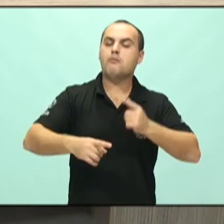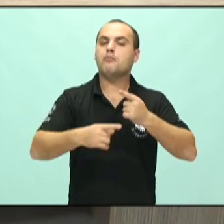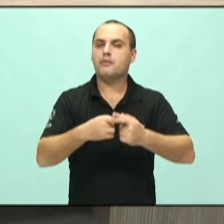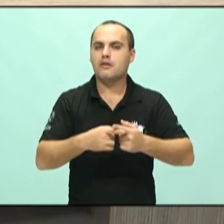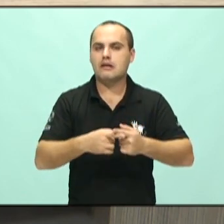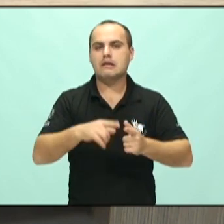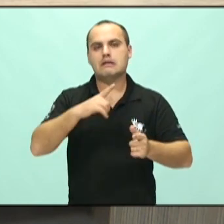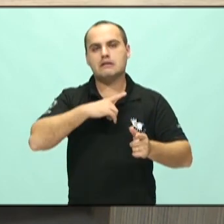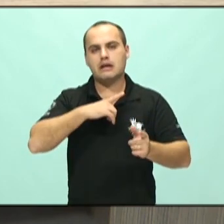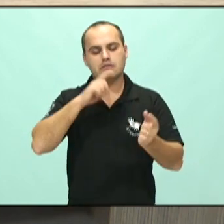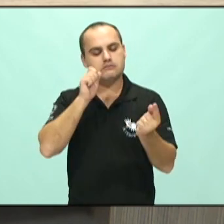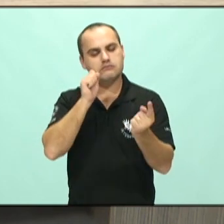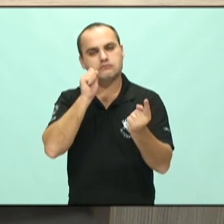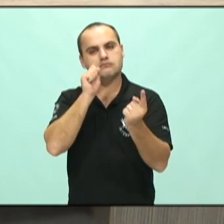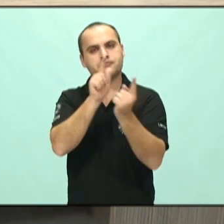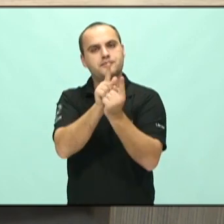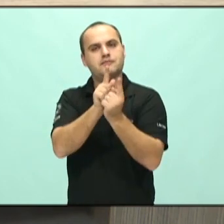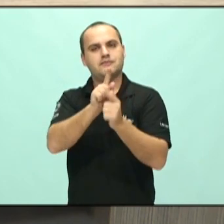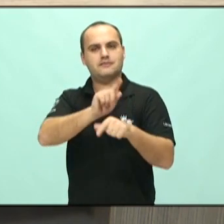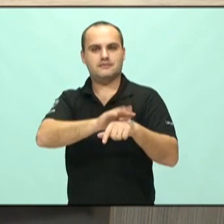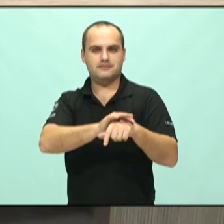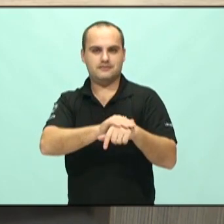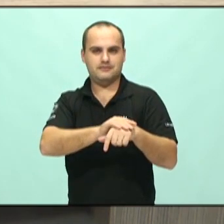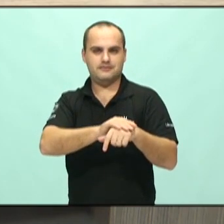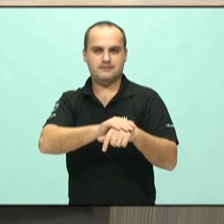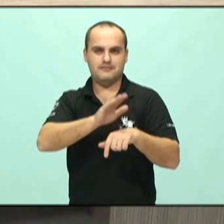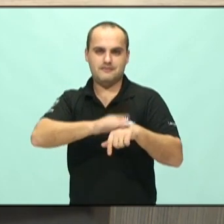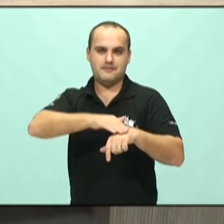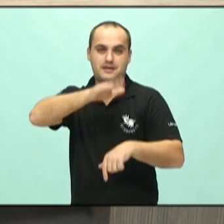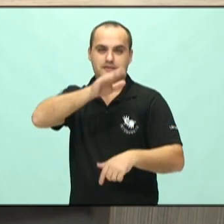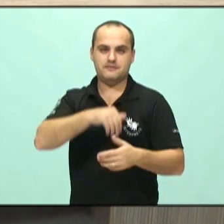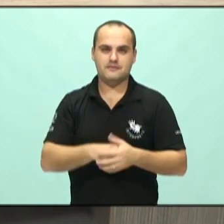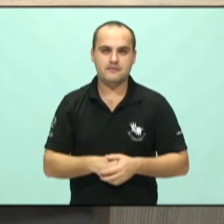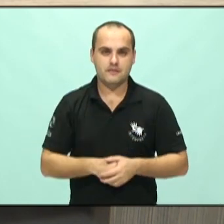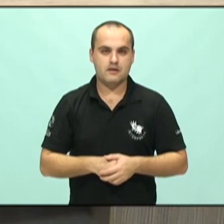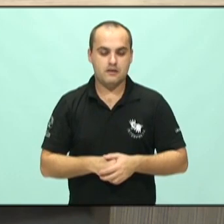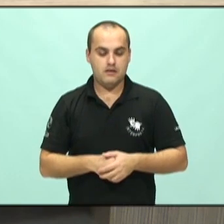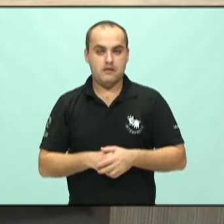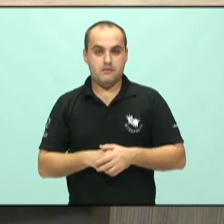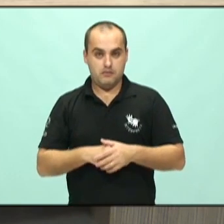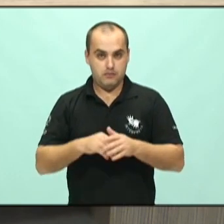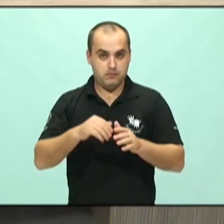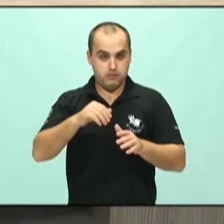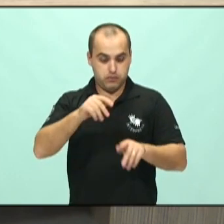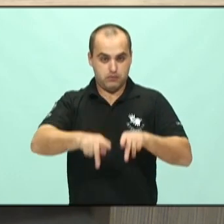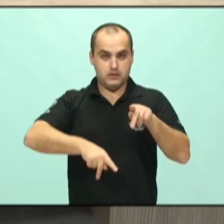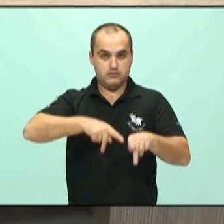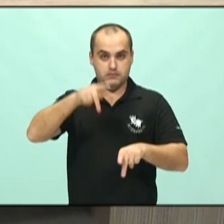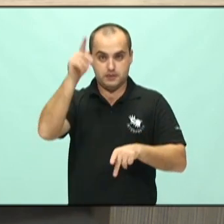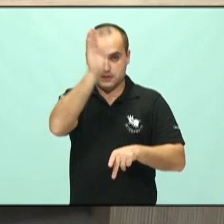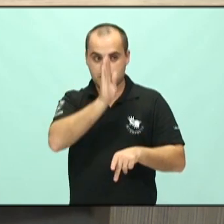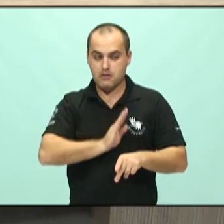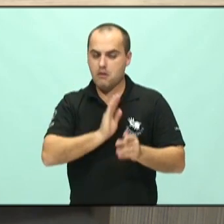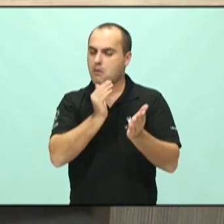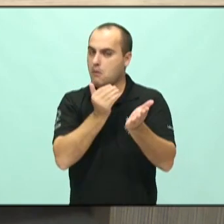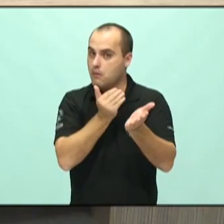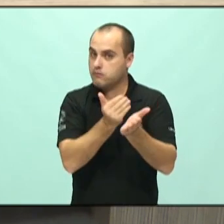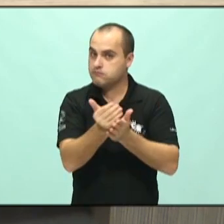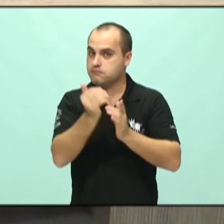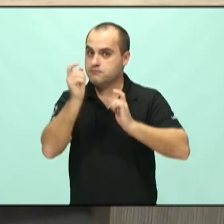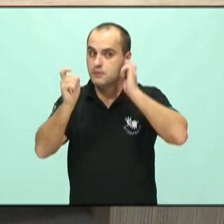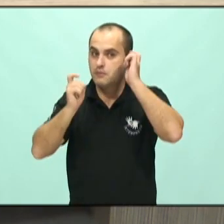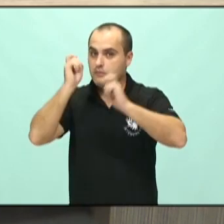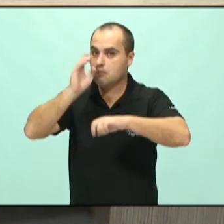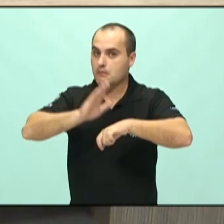né? Há uma população um pouco mais preocupada com a saúde mental e a população brasileira tem se preocupado mais com a saúde mental e tem